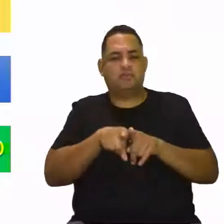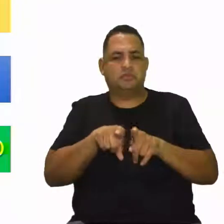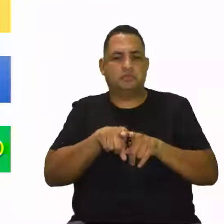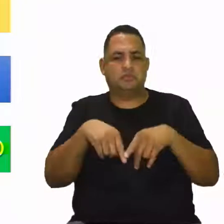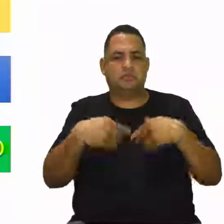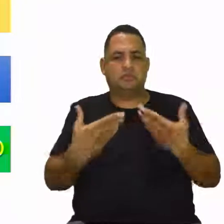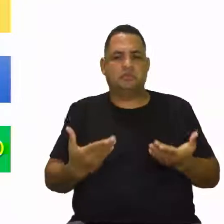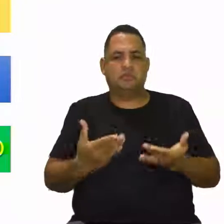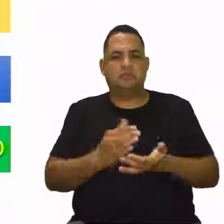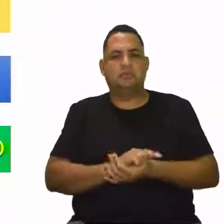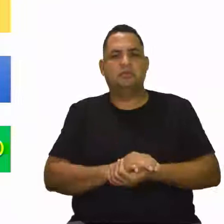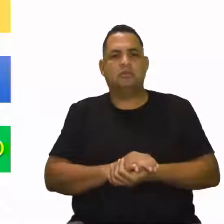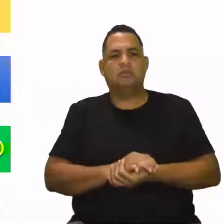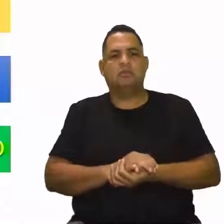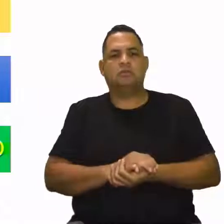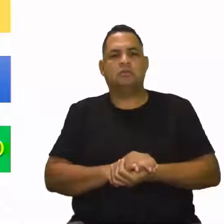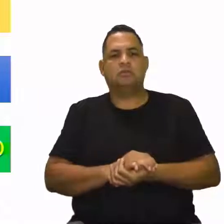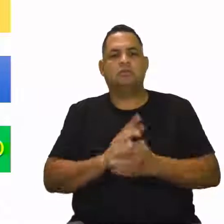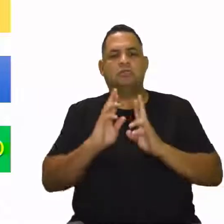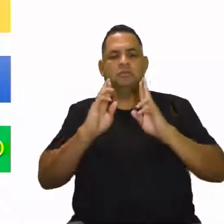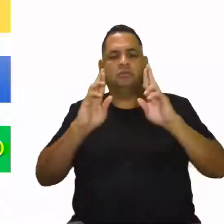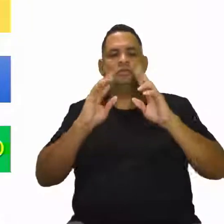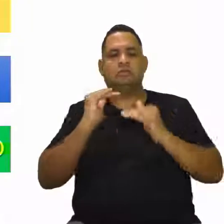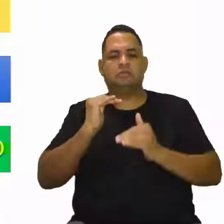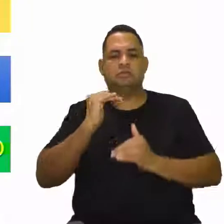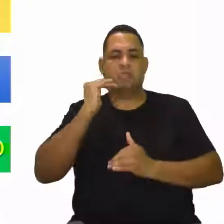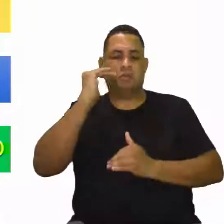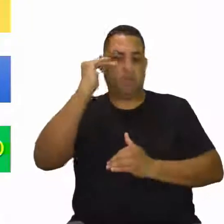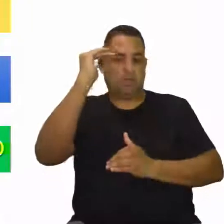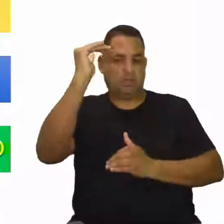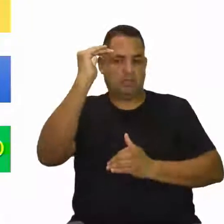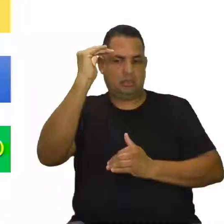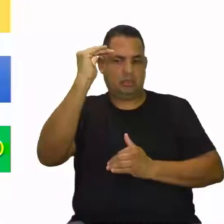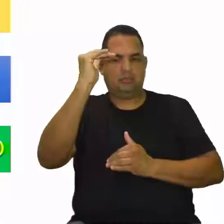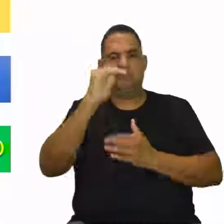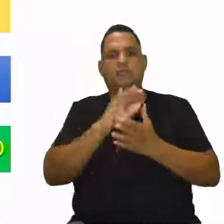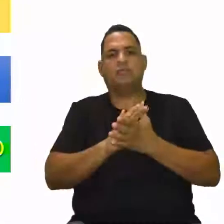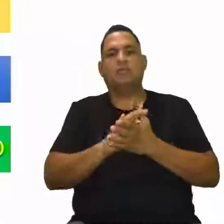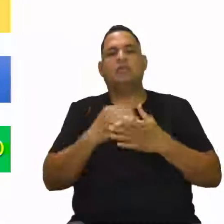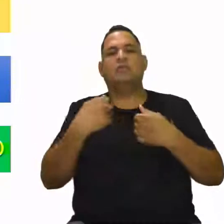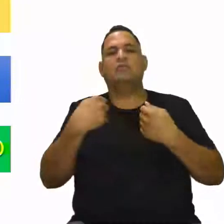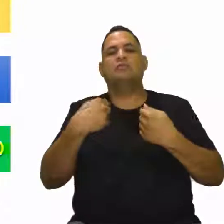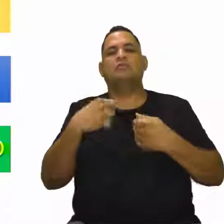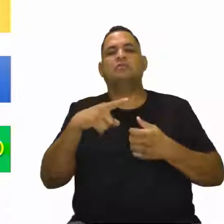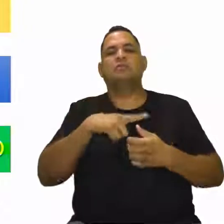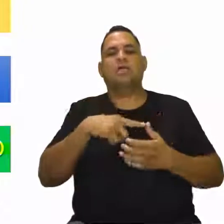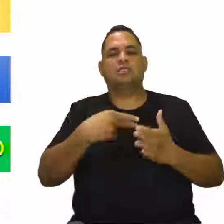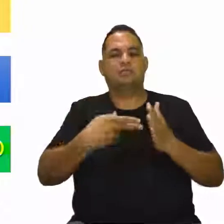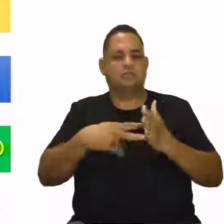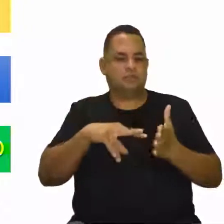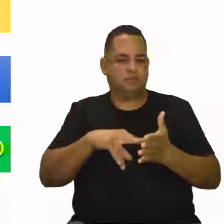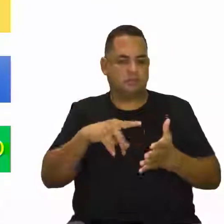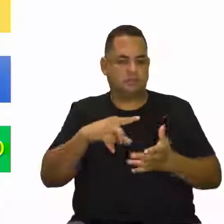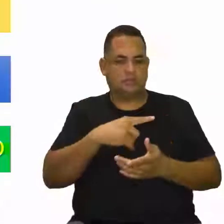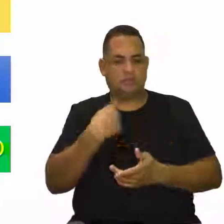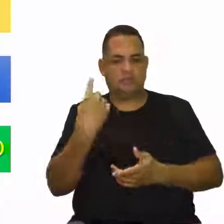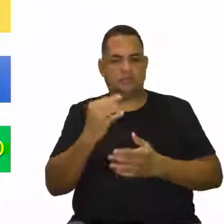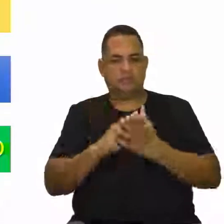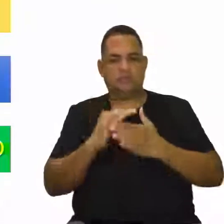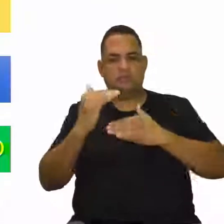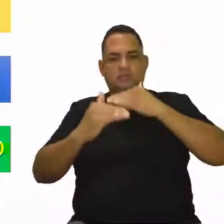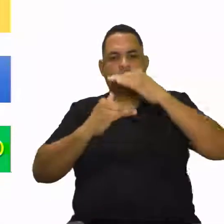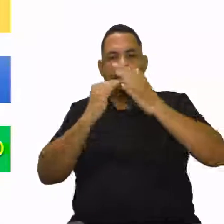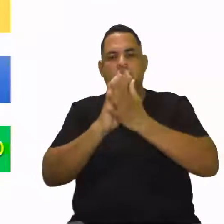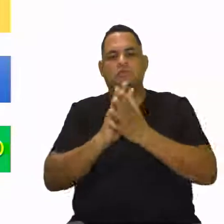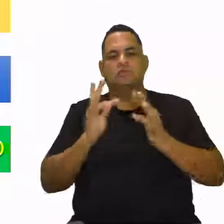Se a nossa expectativa de vida, ela está subindo, significa que nós temos mais avanços tecnológicos, mais avanços